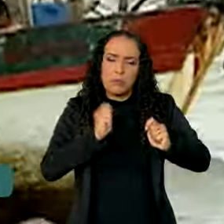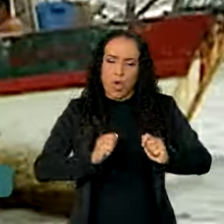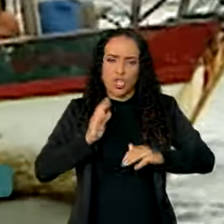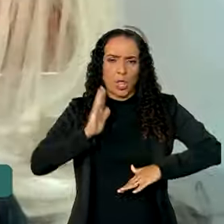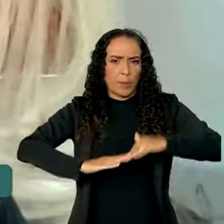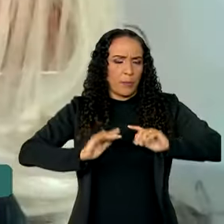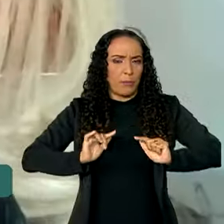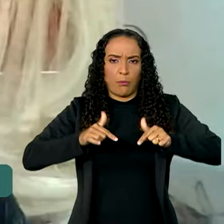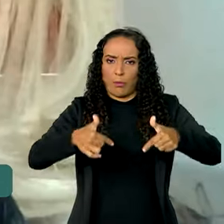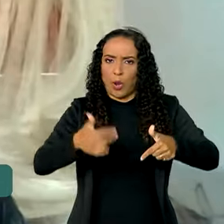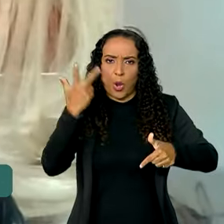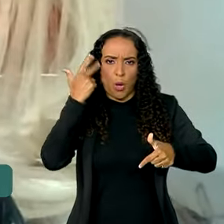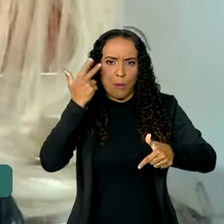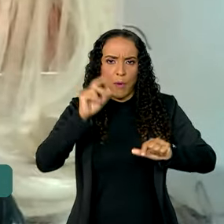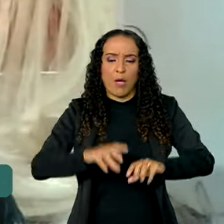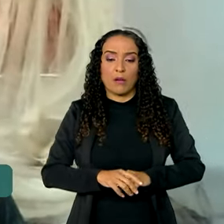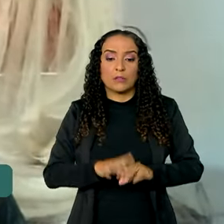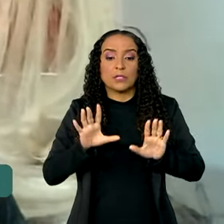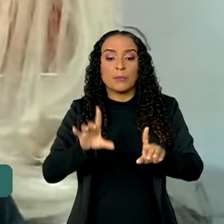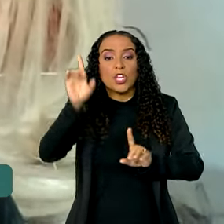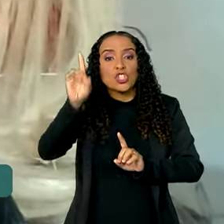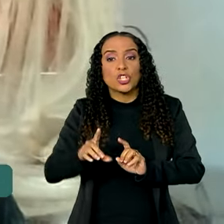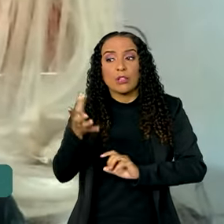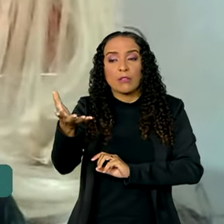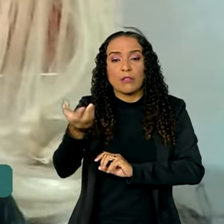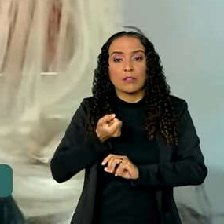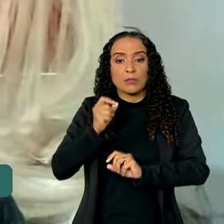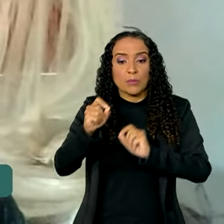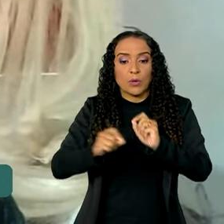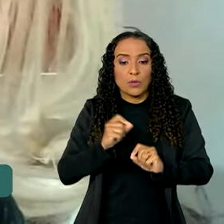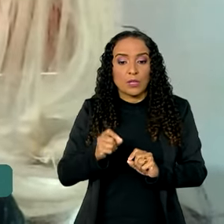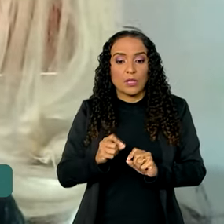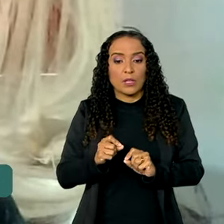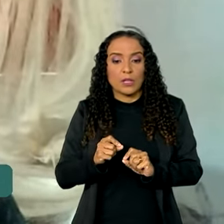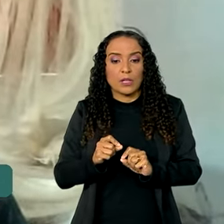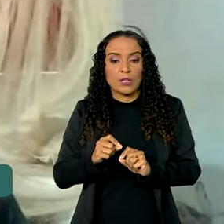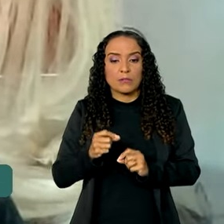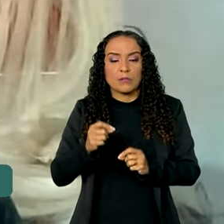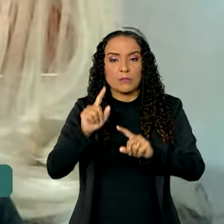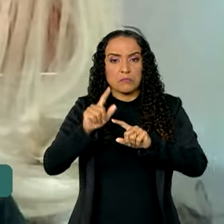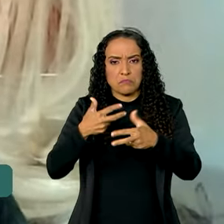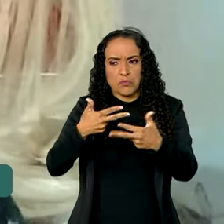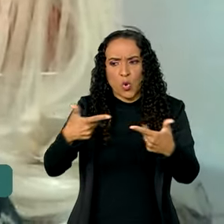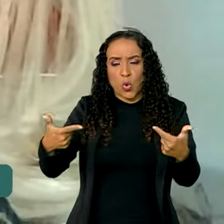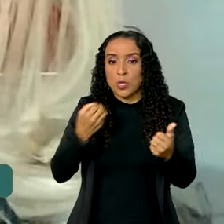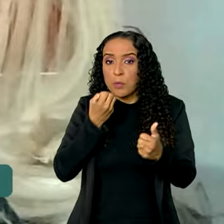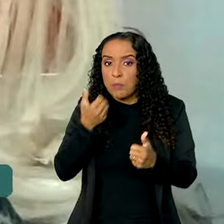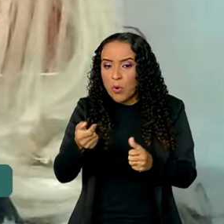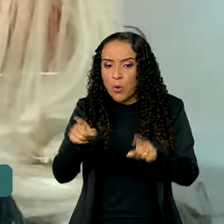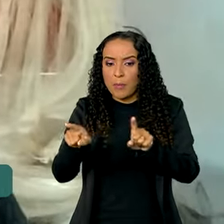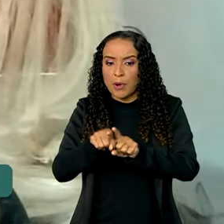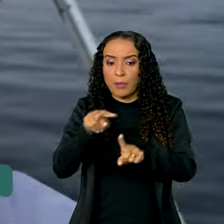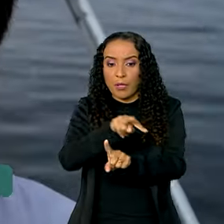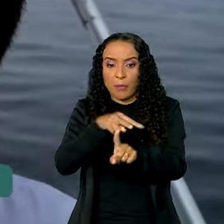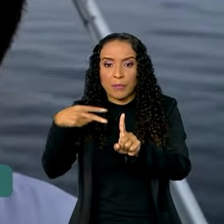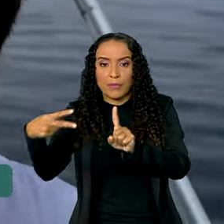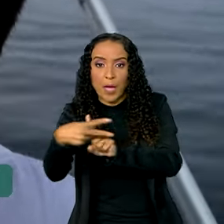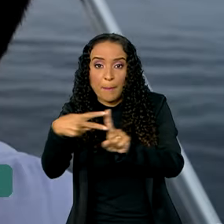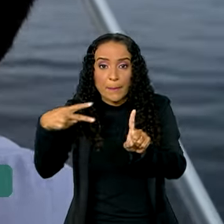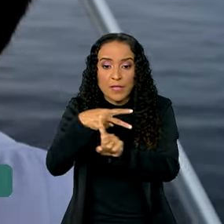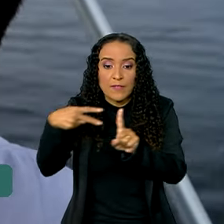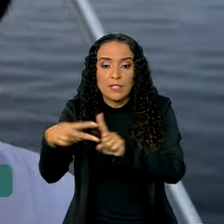atividade, dá direito de receber os benefícios, tanto os previdenciários